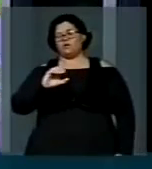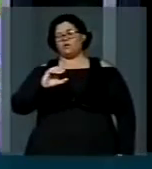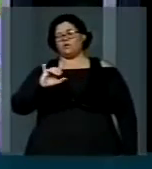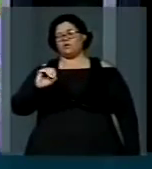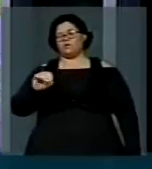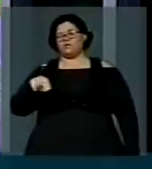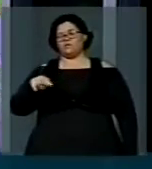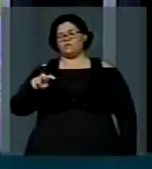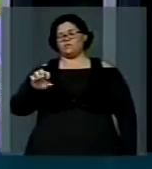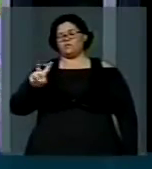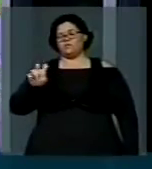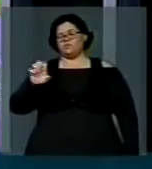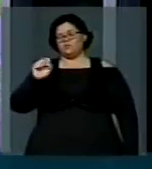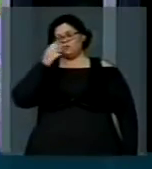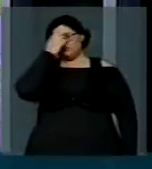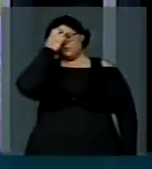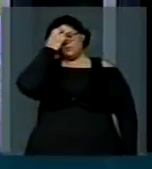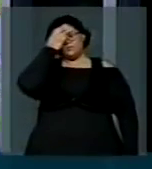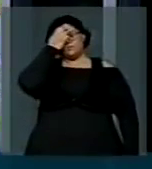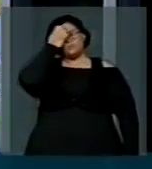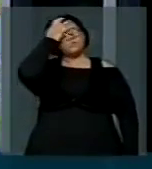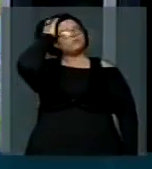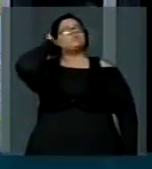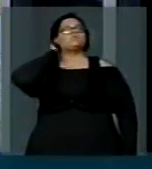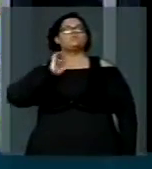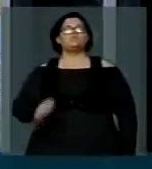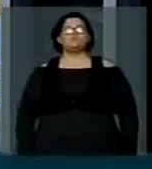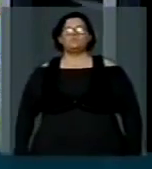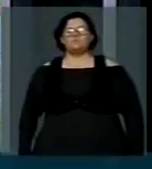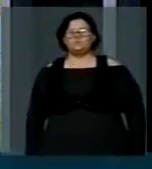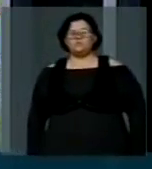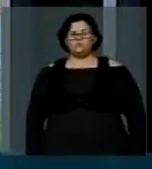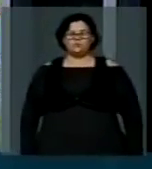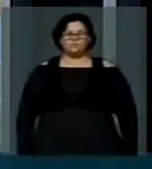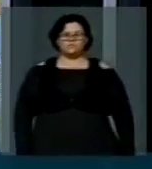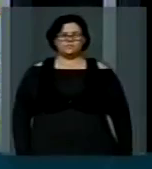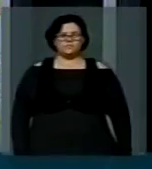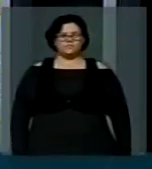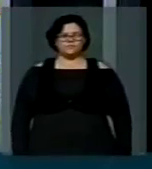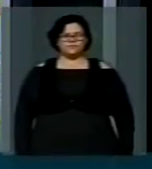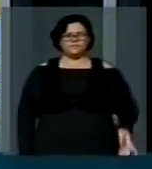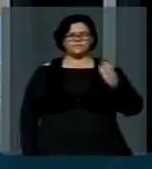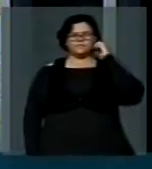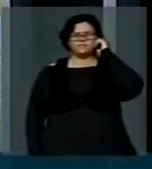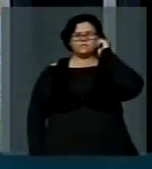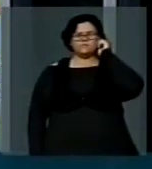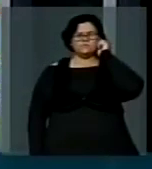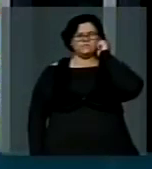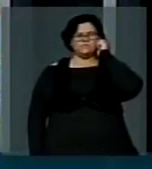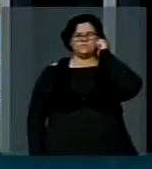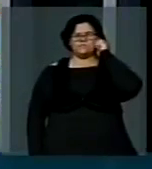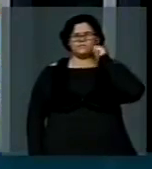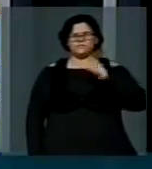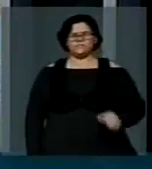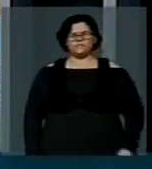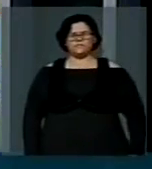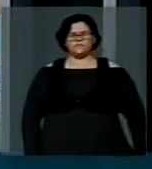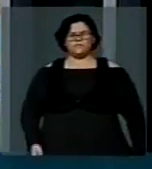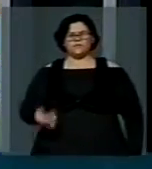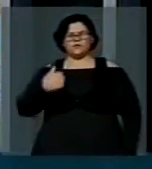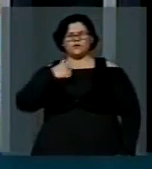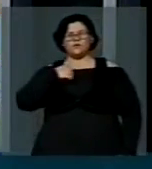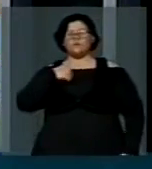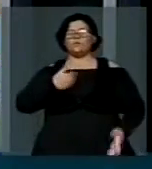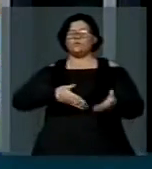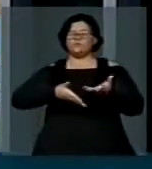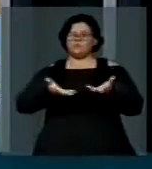Estamos preparados. Mais um minuto. Mais um minuto. Eu agradeço. A inscrição de Vossa Excelência. Então, meu, um minuto. Faço um discurso